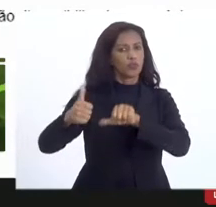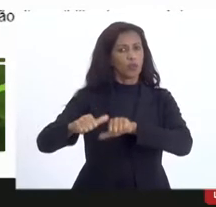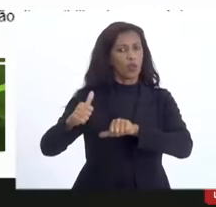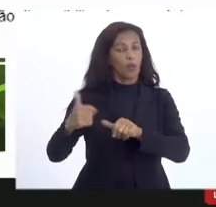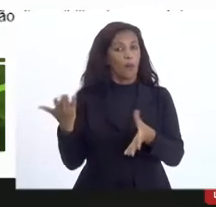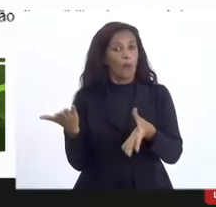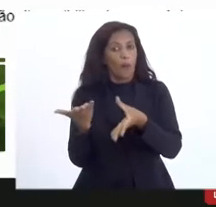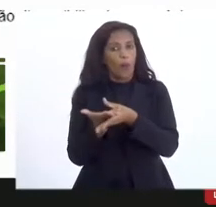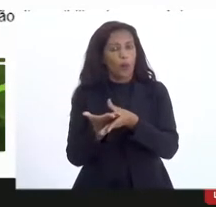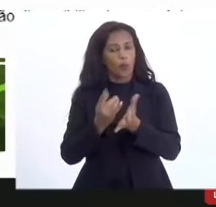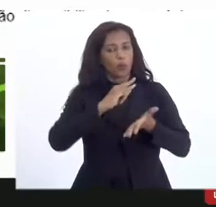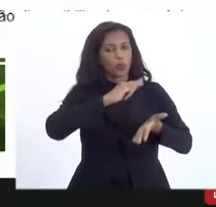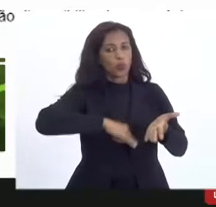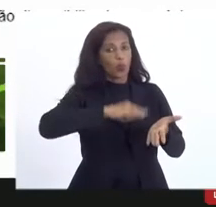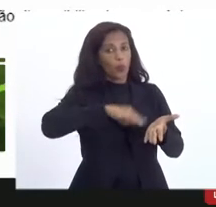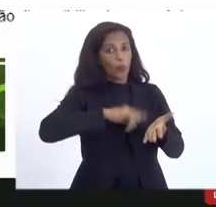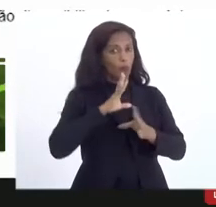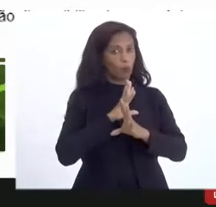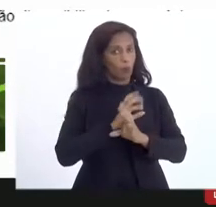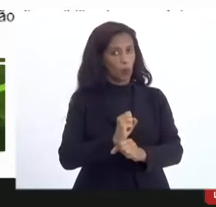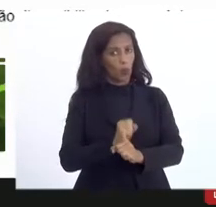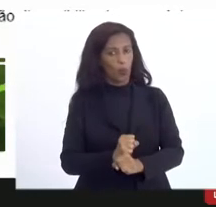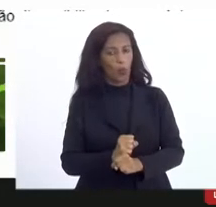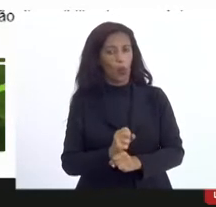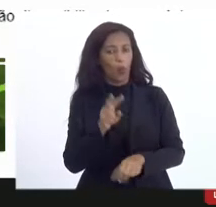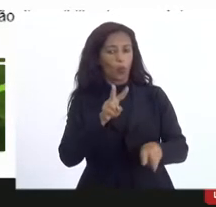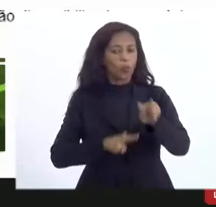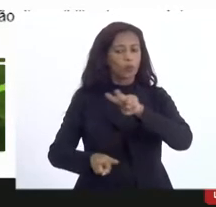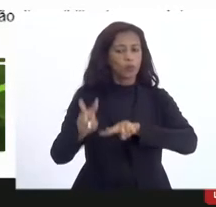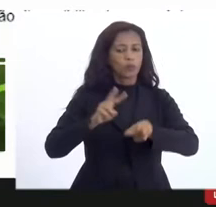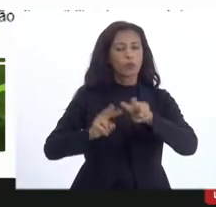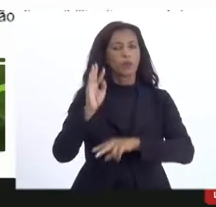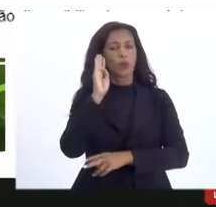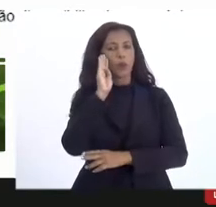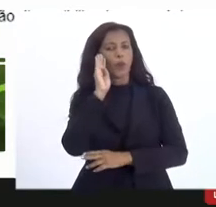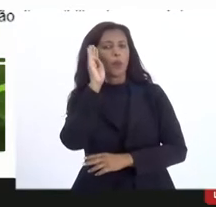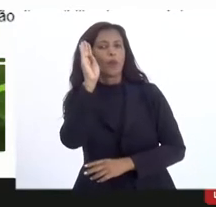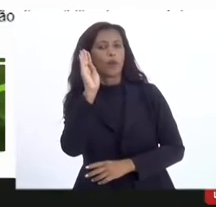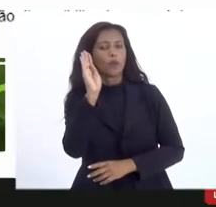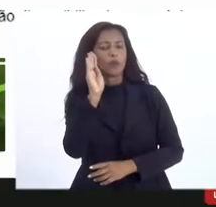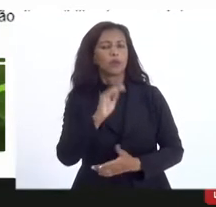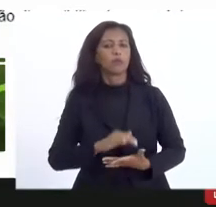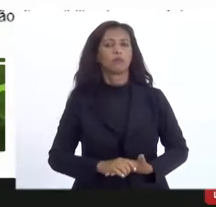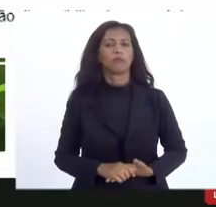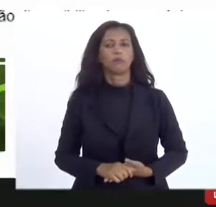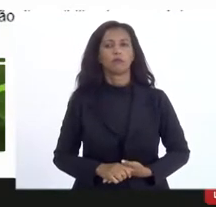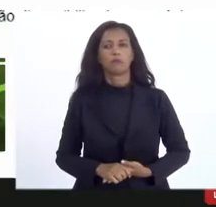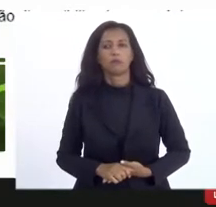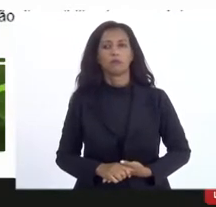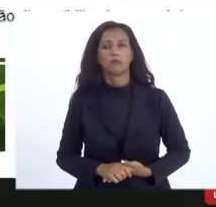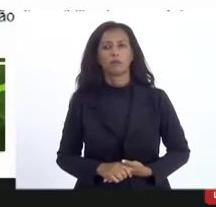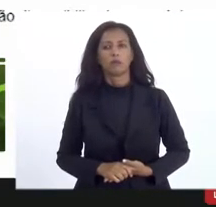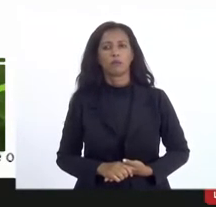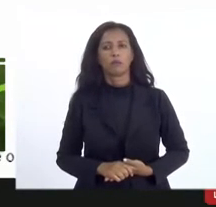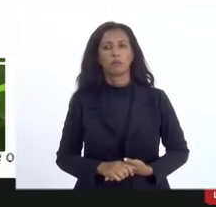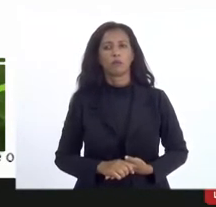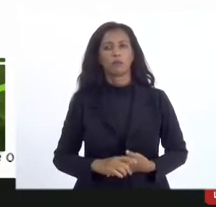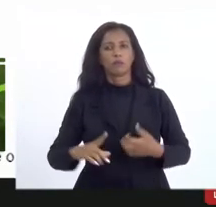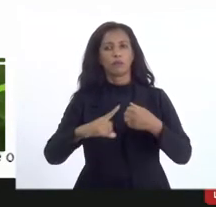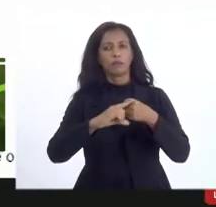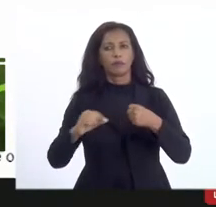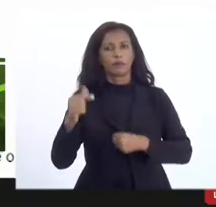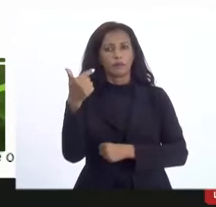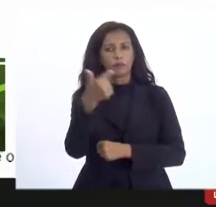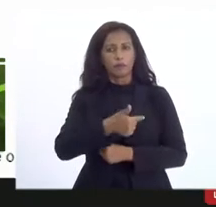processual documental contábil observando o princípio da eficiência e economicidade artigo 2º serão